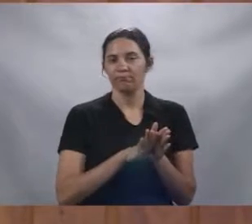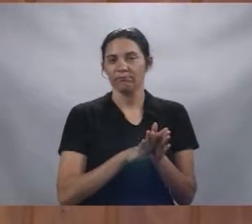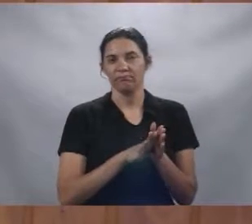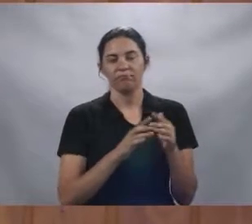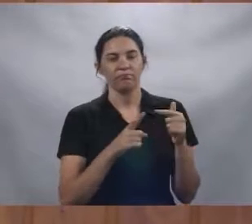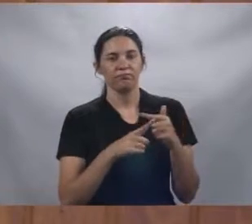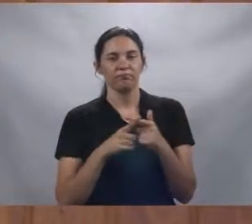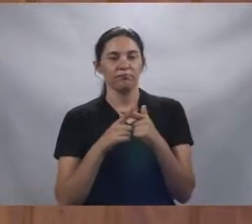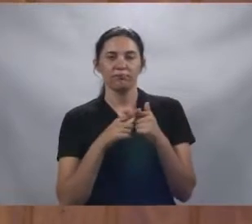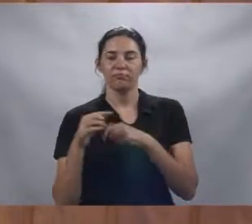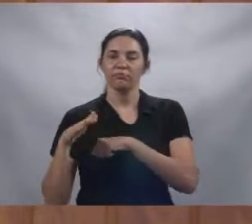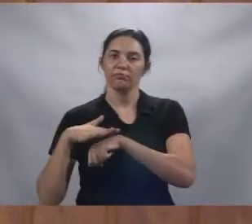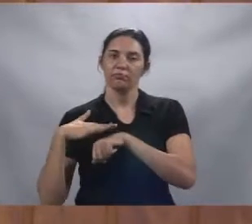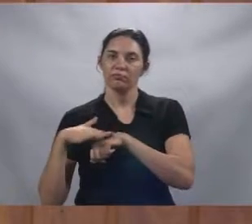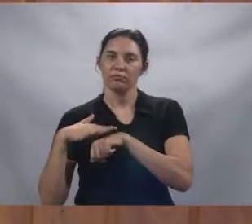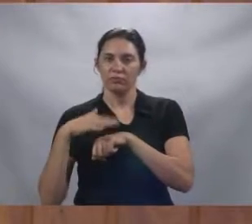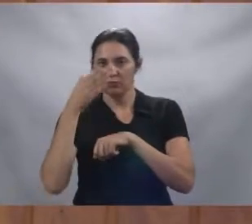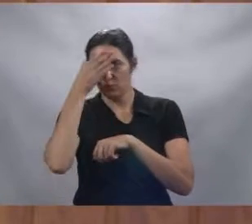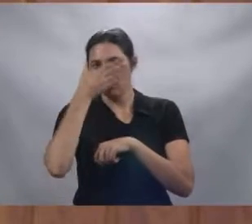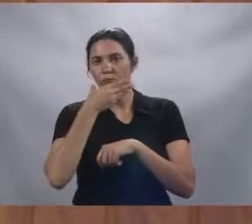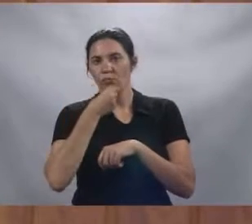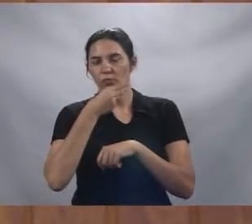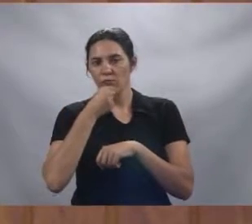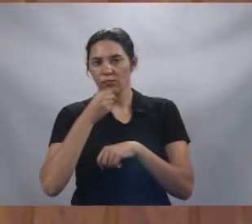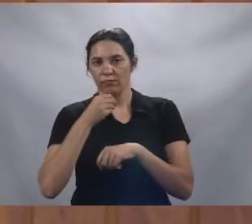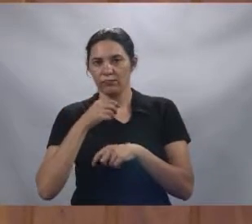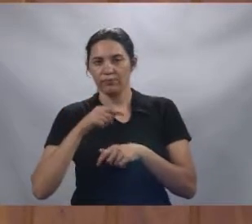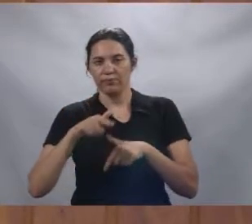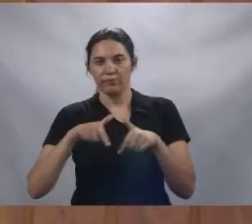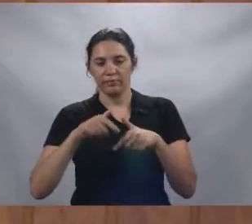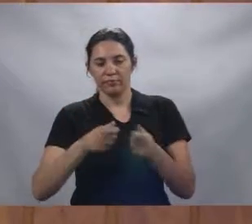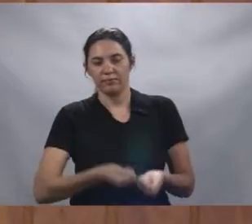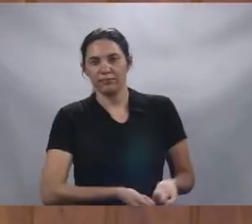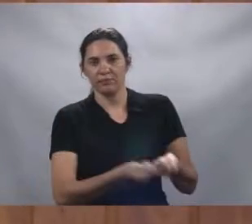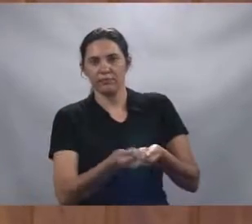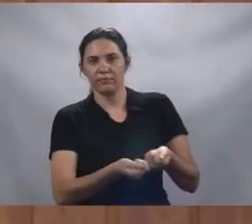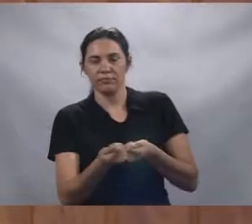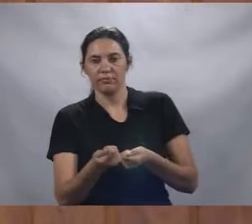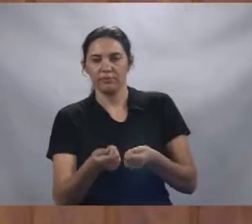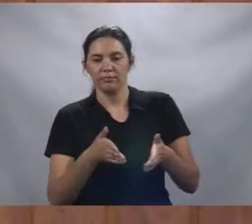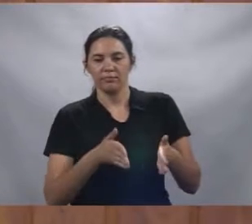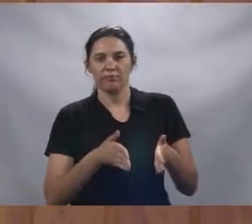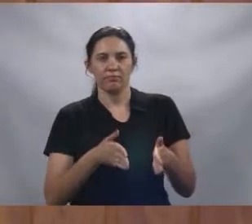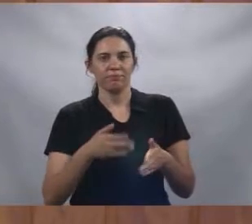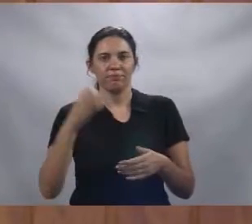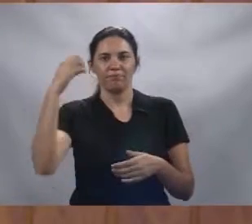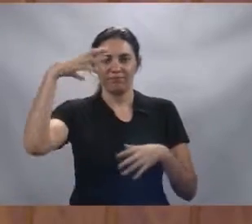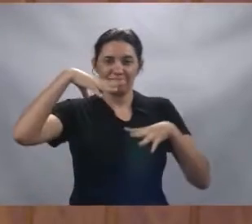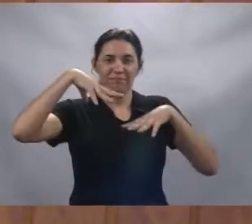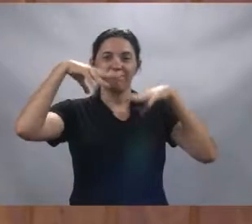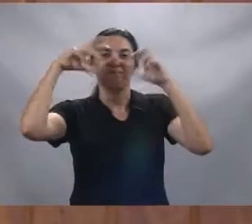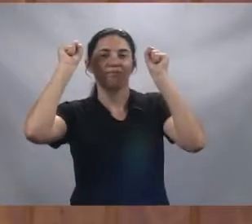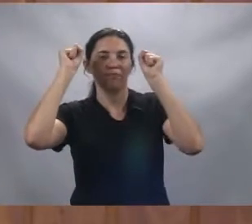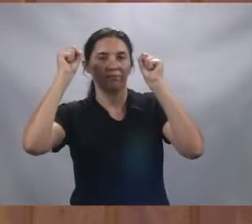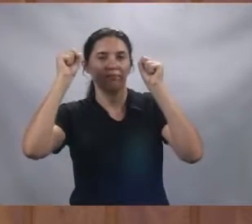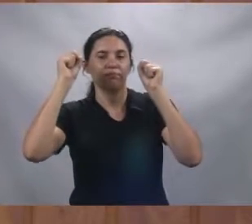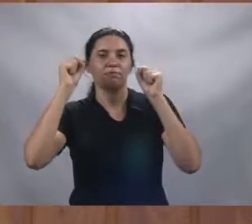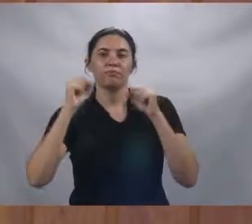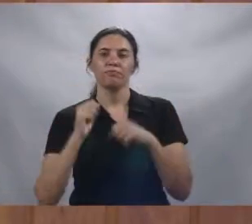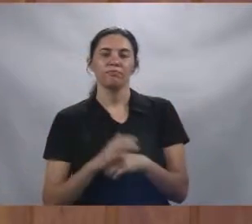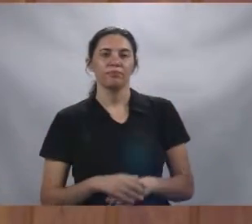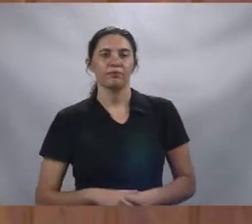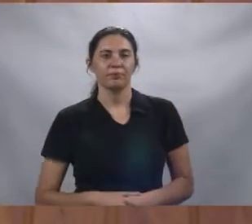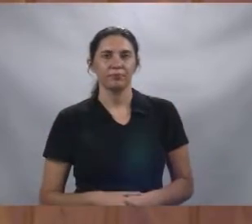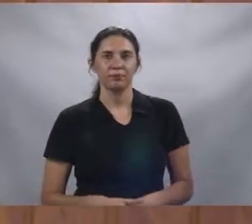Conversamos lá com o coveiro, não tem iluminação lá no cemitério, não tem